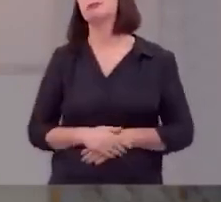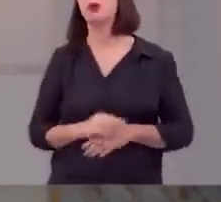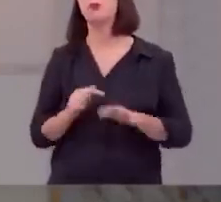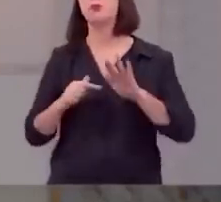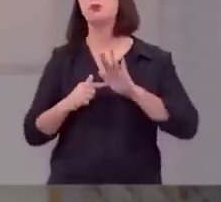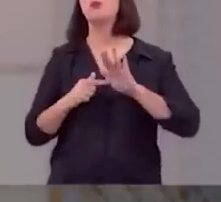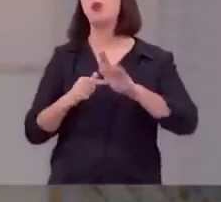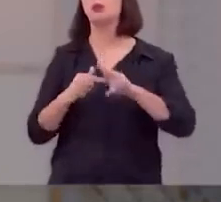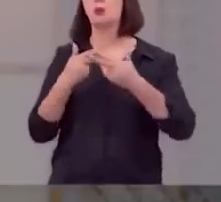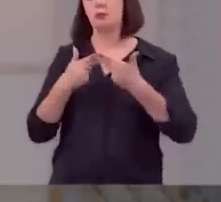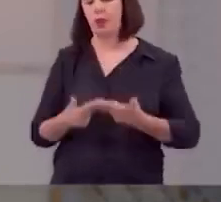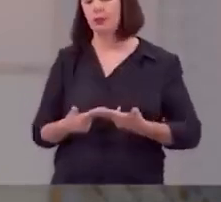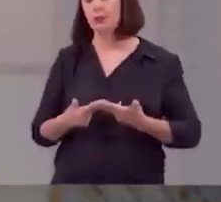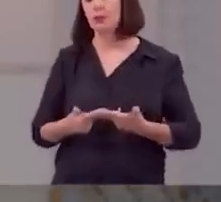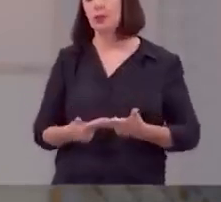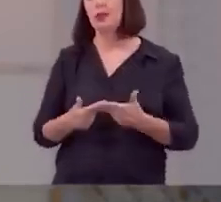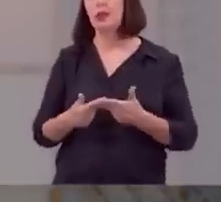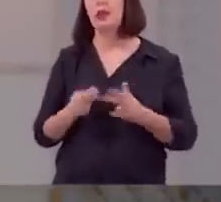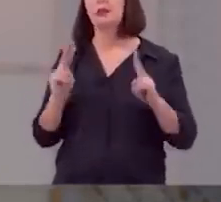homem demonstrou uma paciência